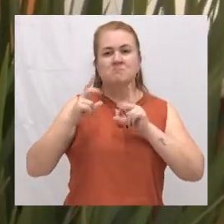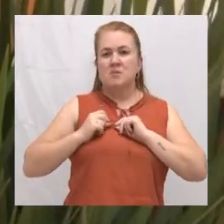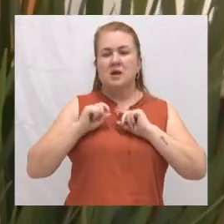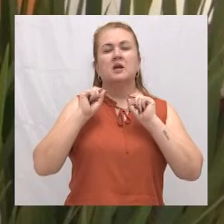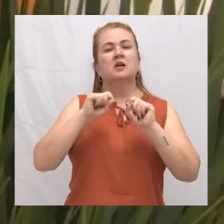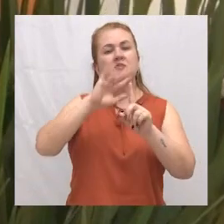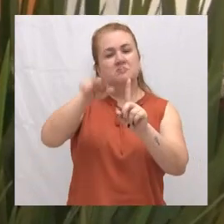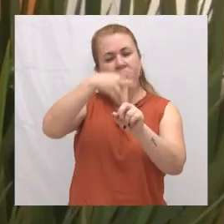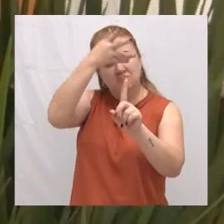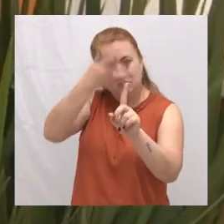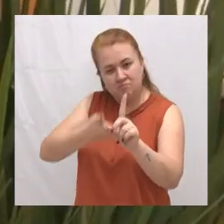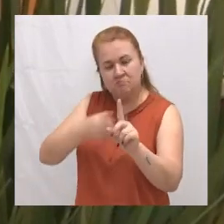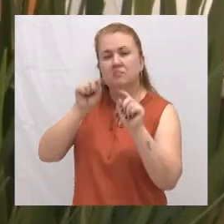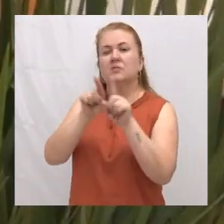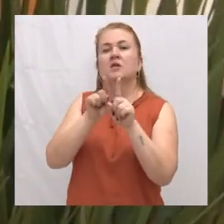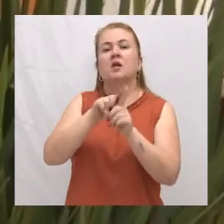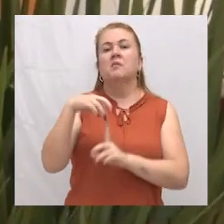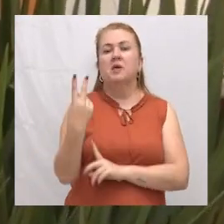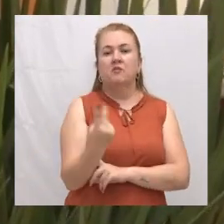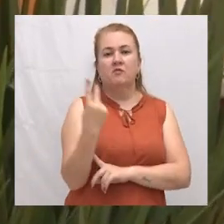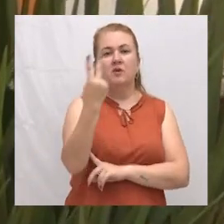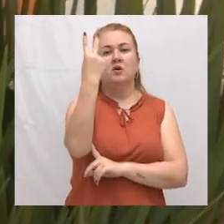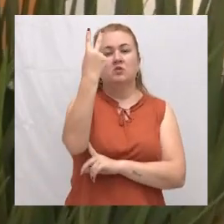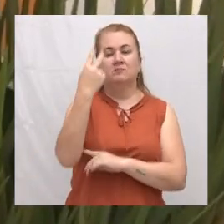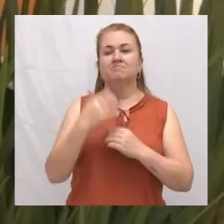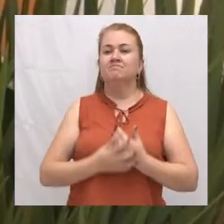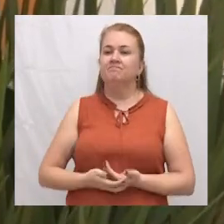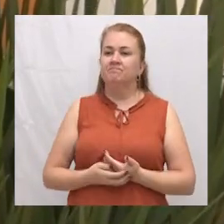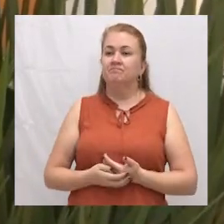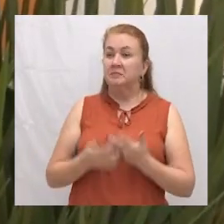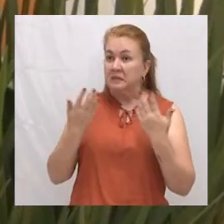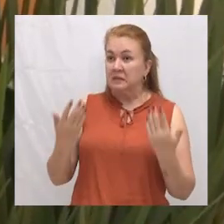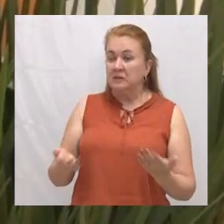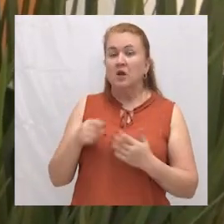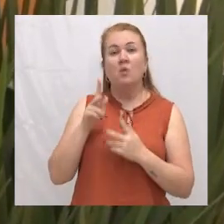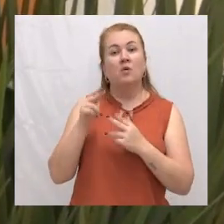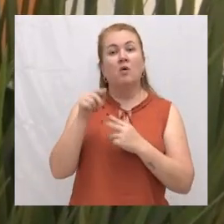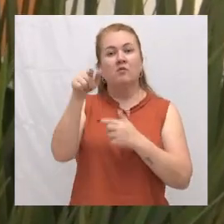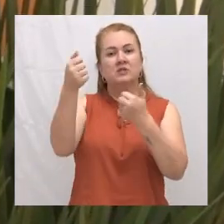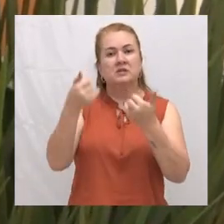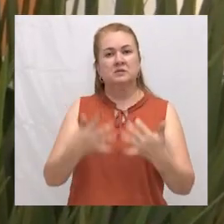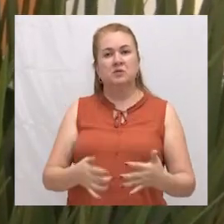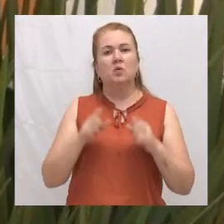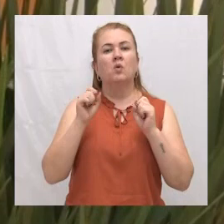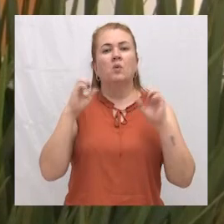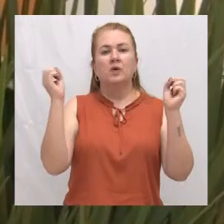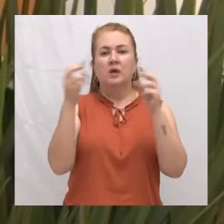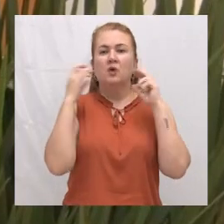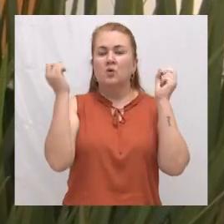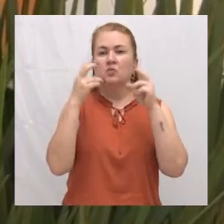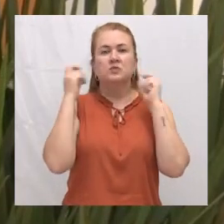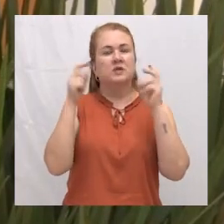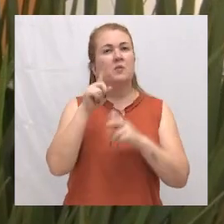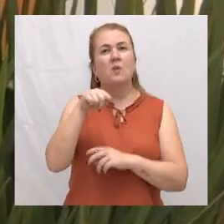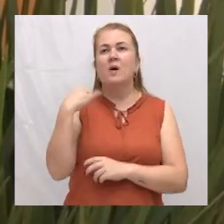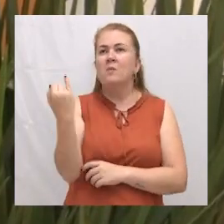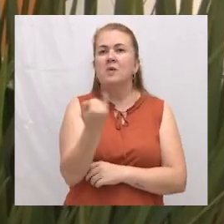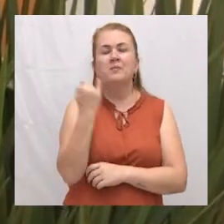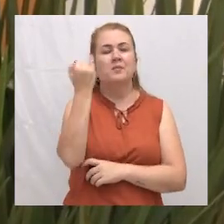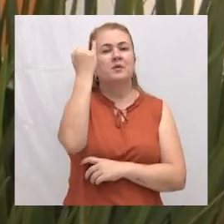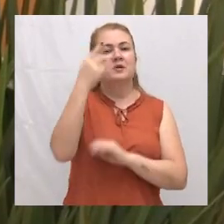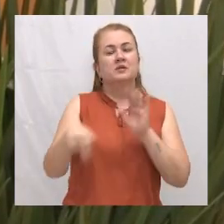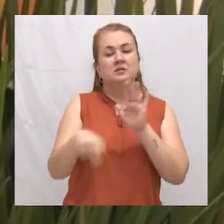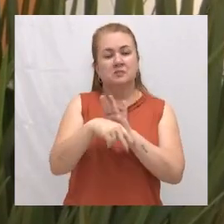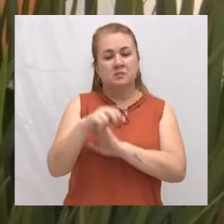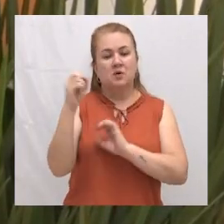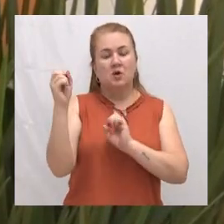reconhecimento e valorização. Como você bem disse, o SAMU foi um divisor de águas na assistência de urgência